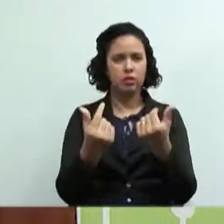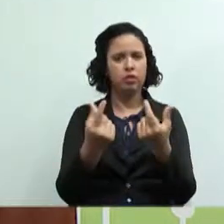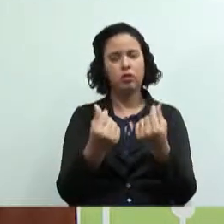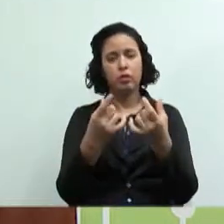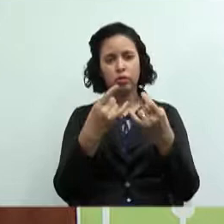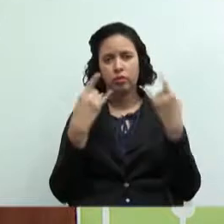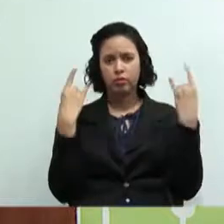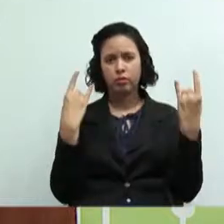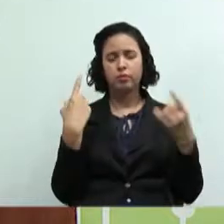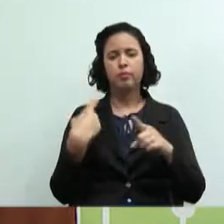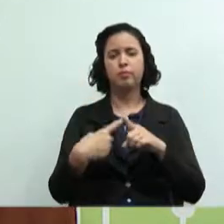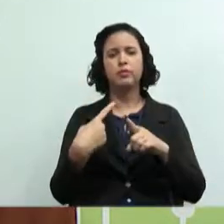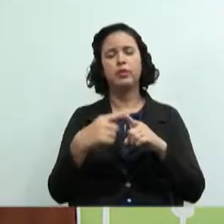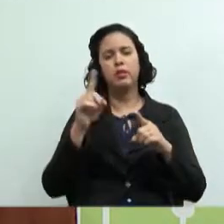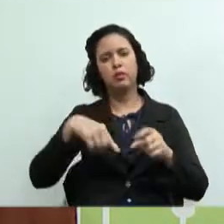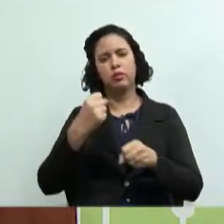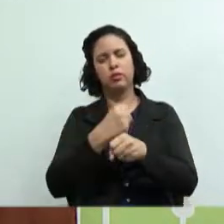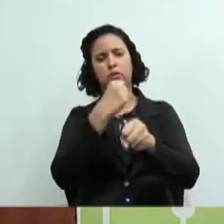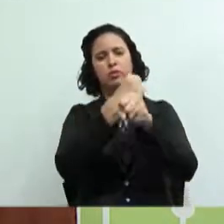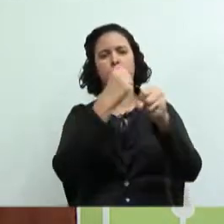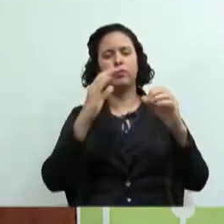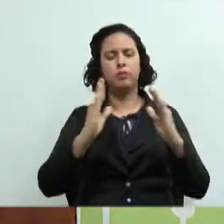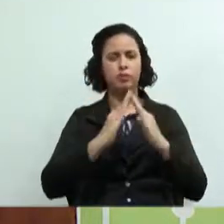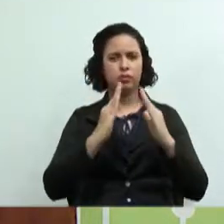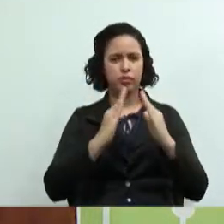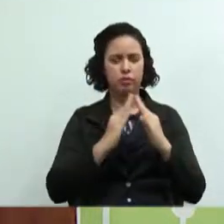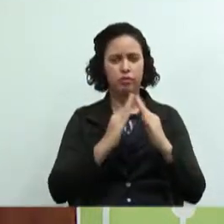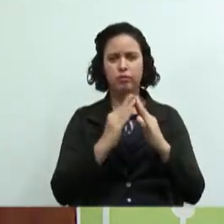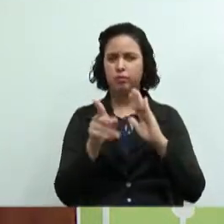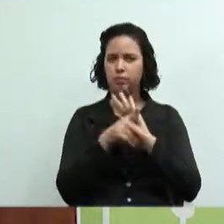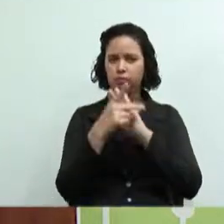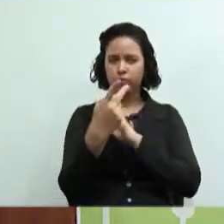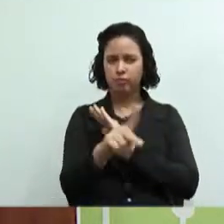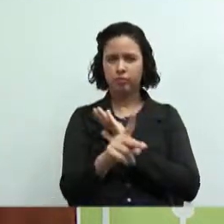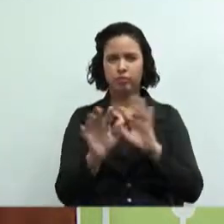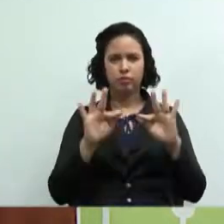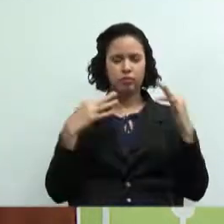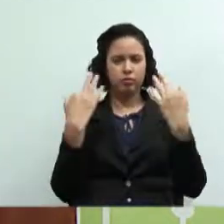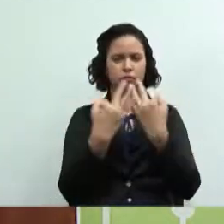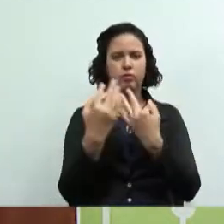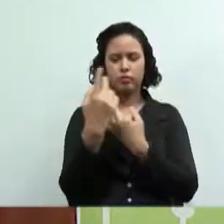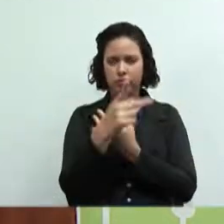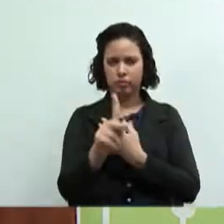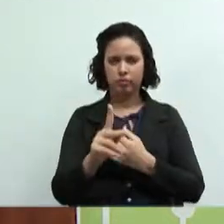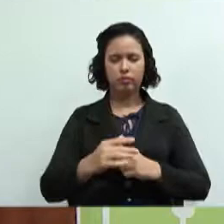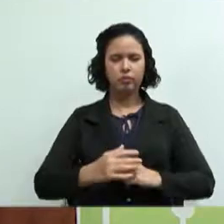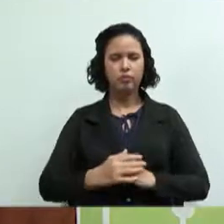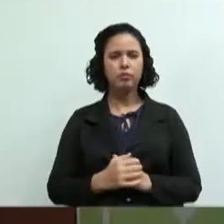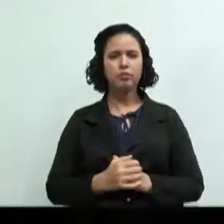justamente por ser uma construção coletiva de moradias para você mesmo, da sua casa própria.